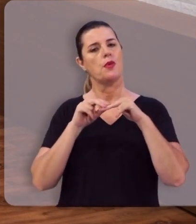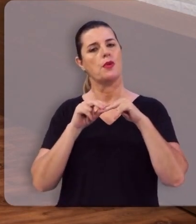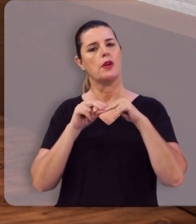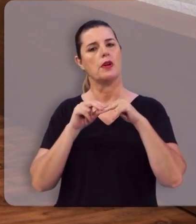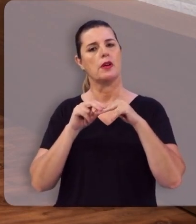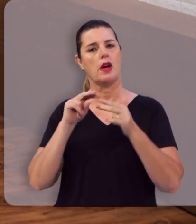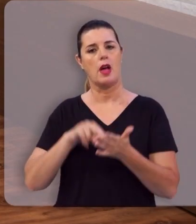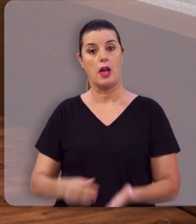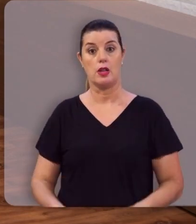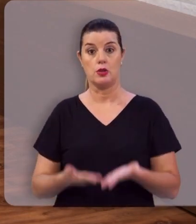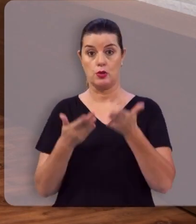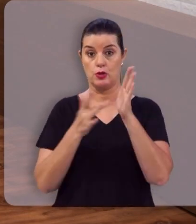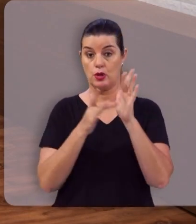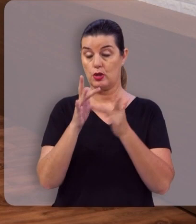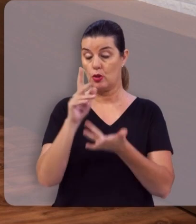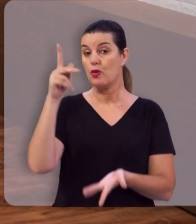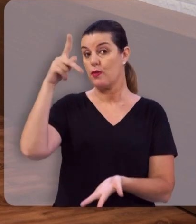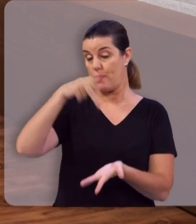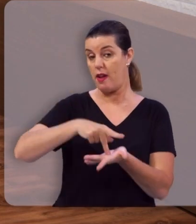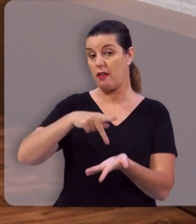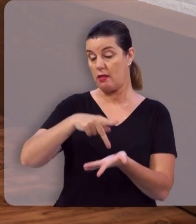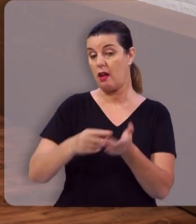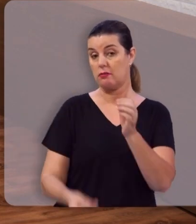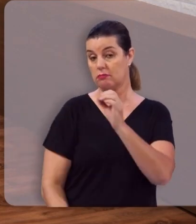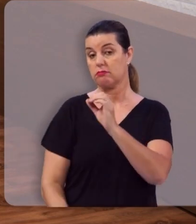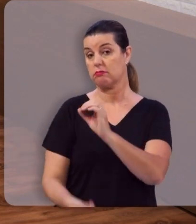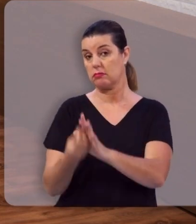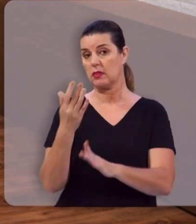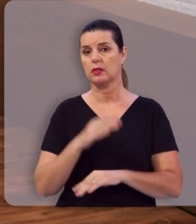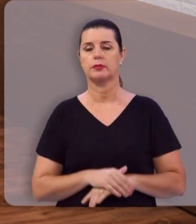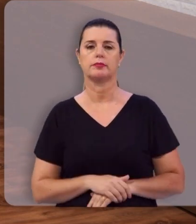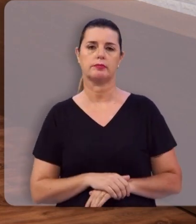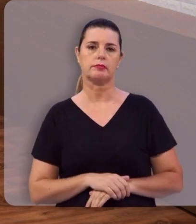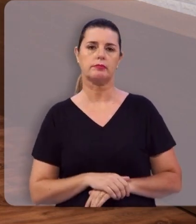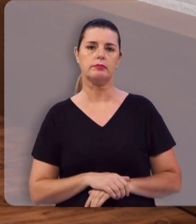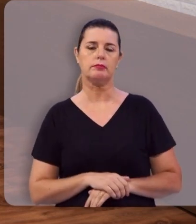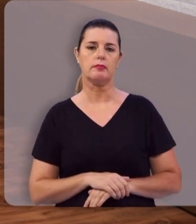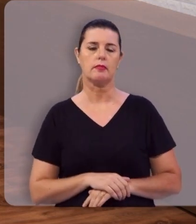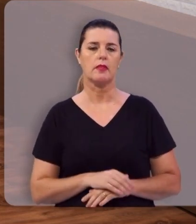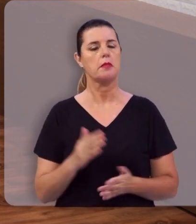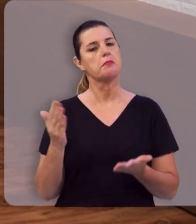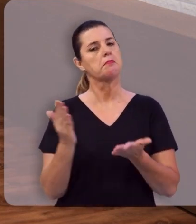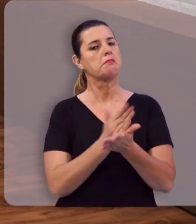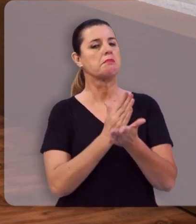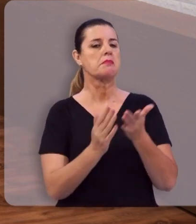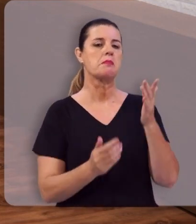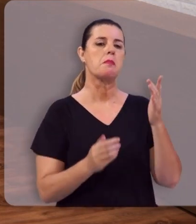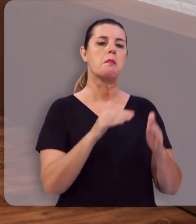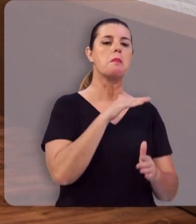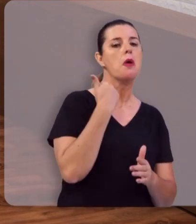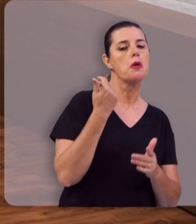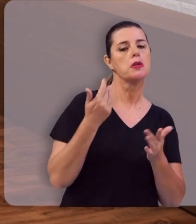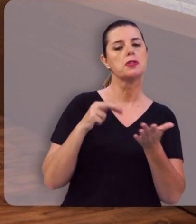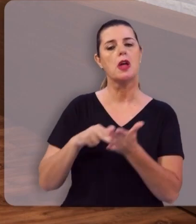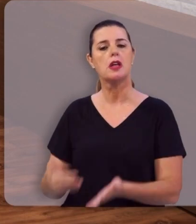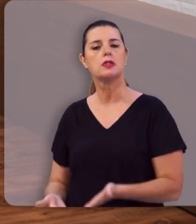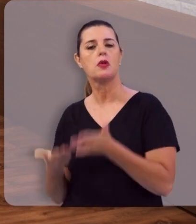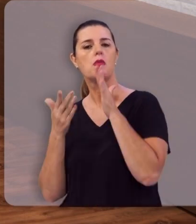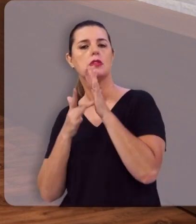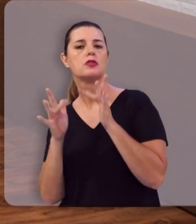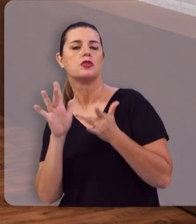A ressurreição de Cristo, também é um fato. Tanto a sua morte, quanto a sua ressurreição,